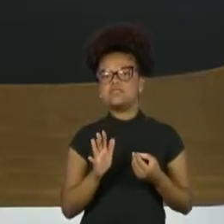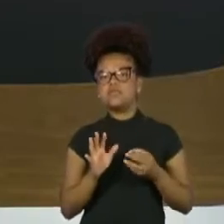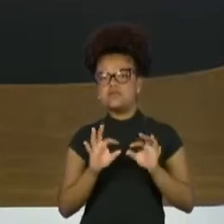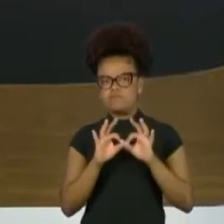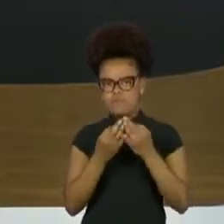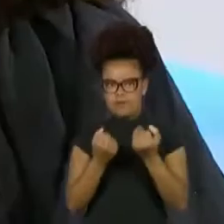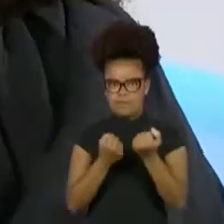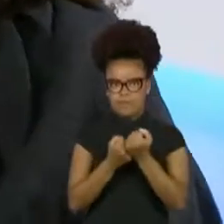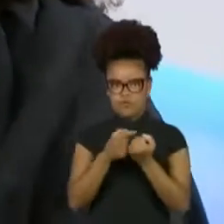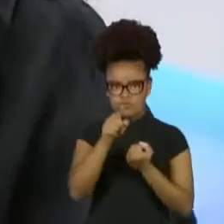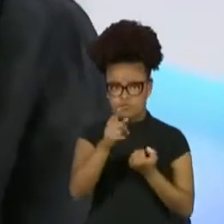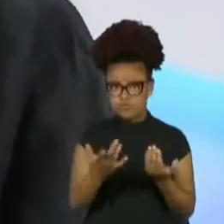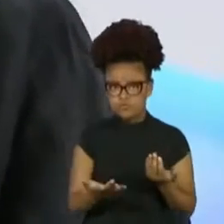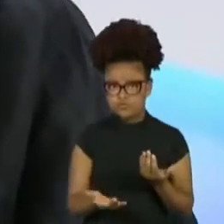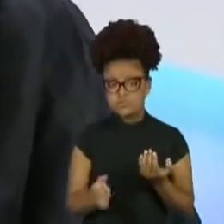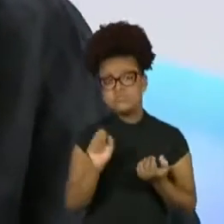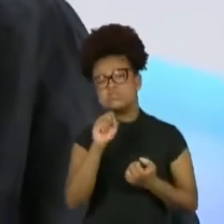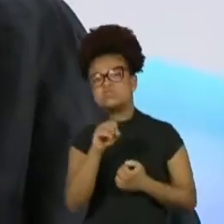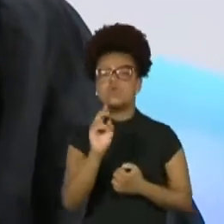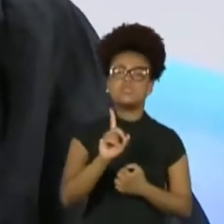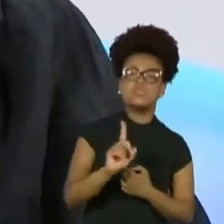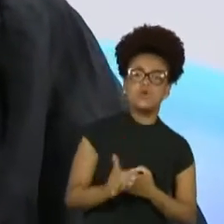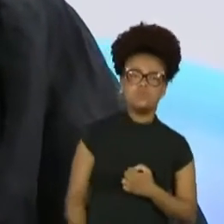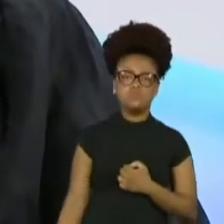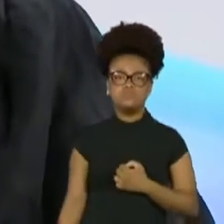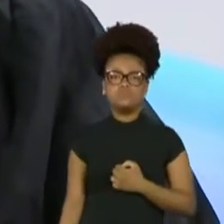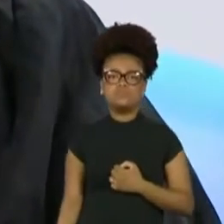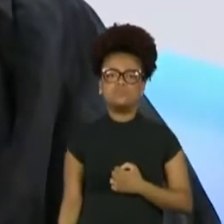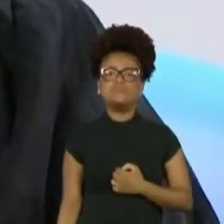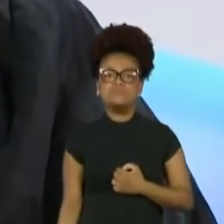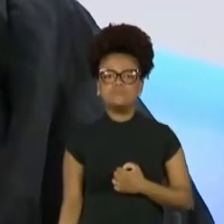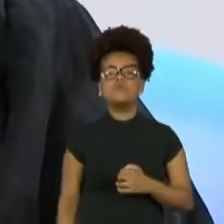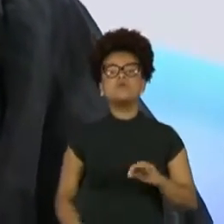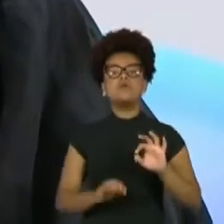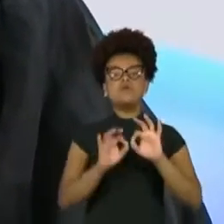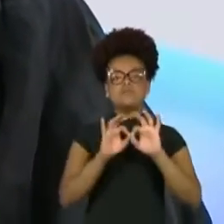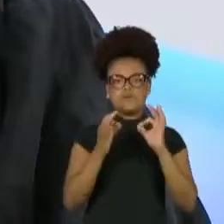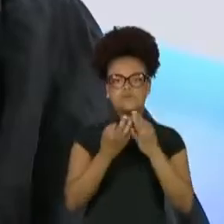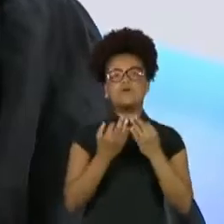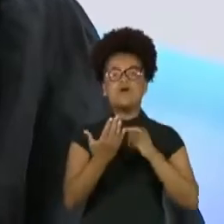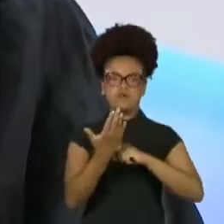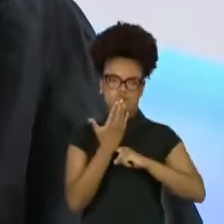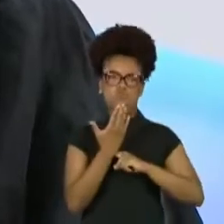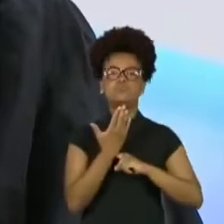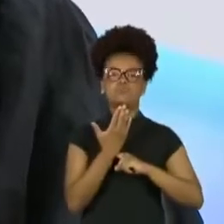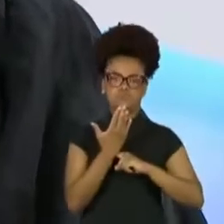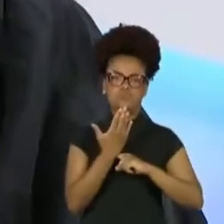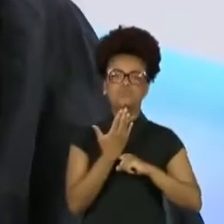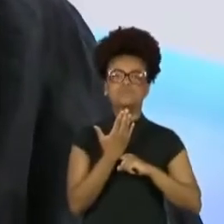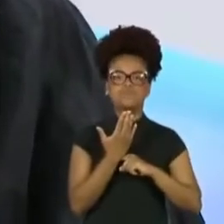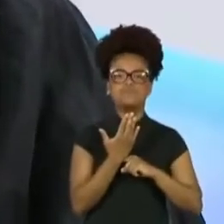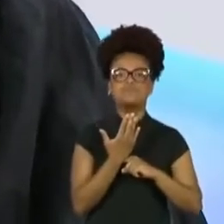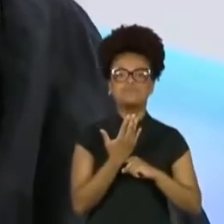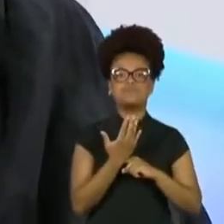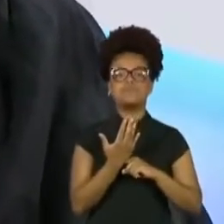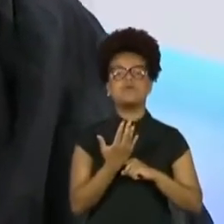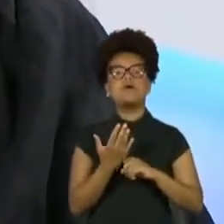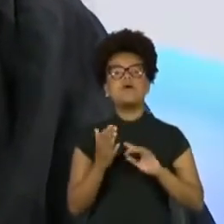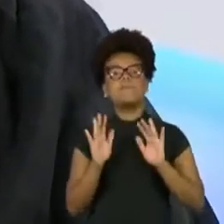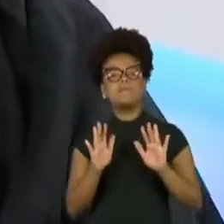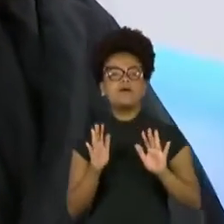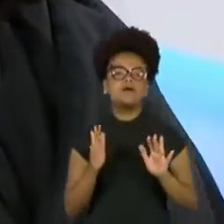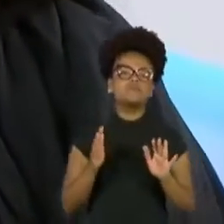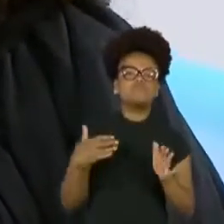para isso, Zezé? Foi, mas com o tempo eu tive que ir à luta